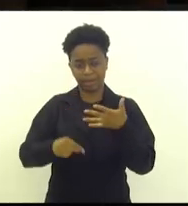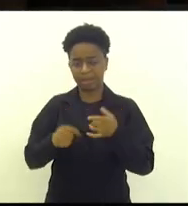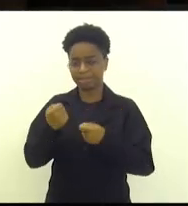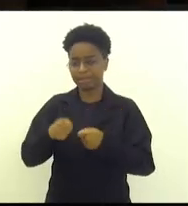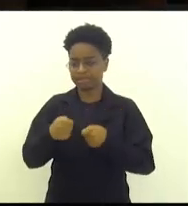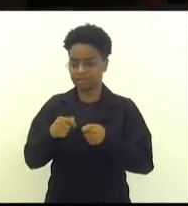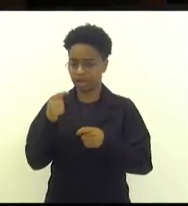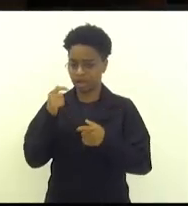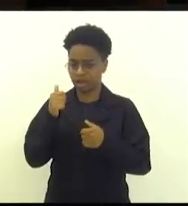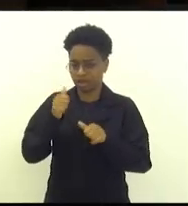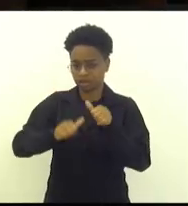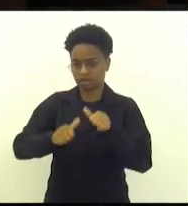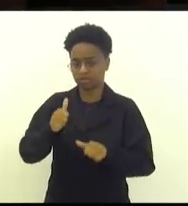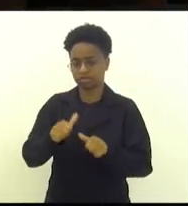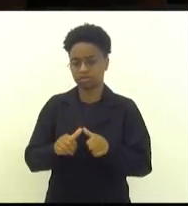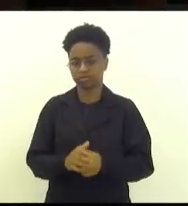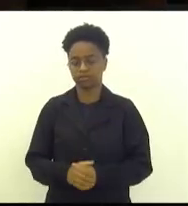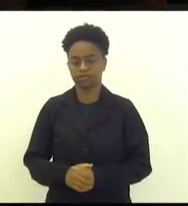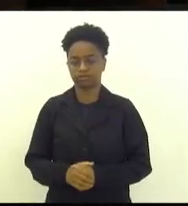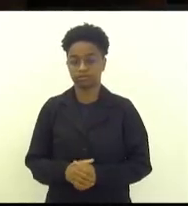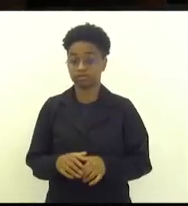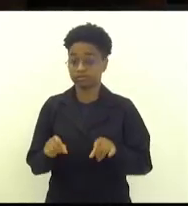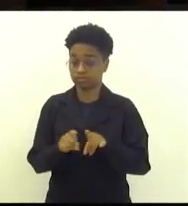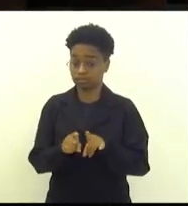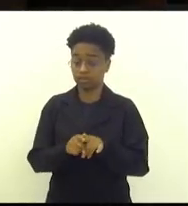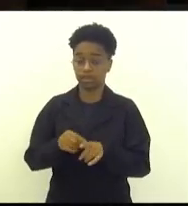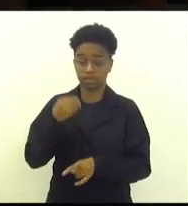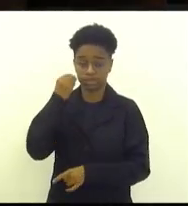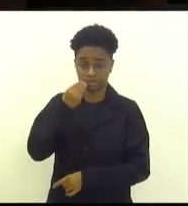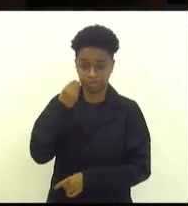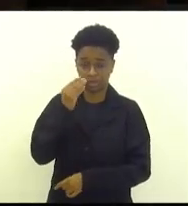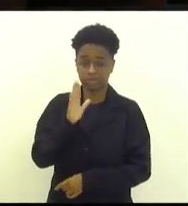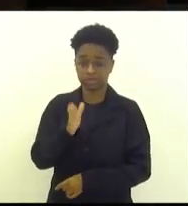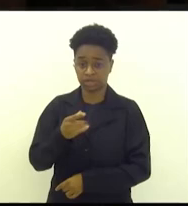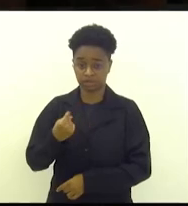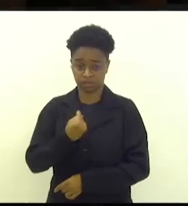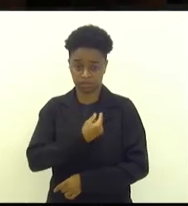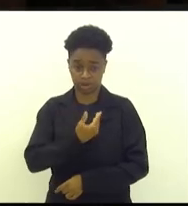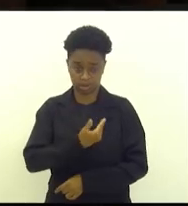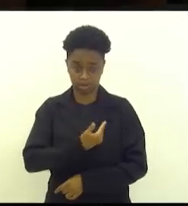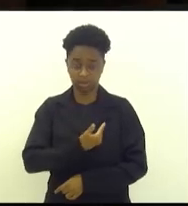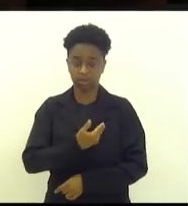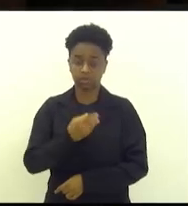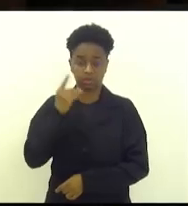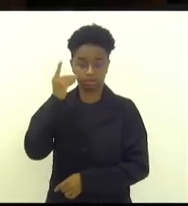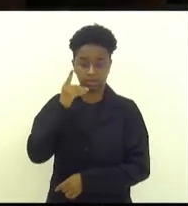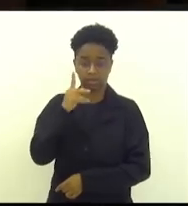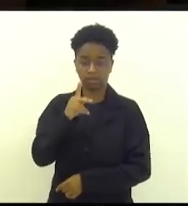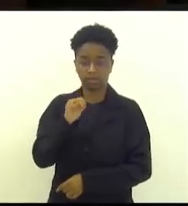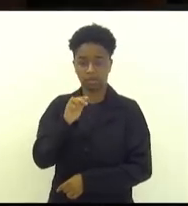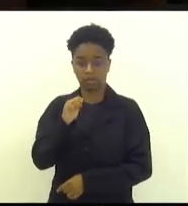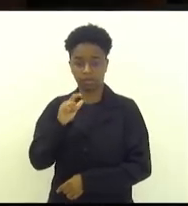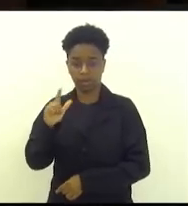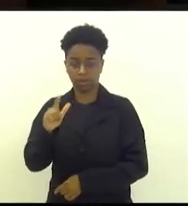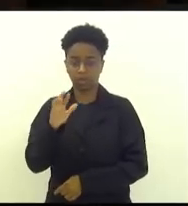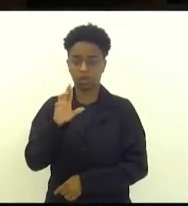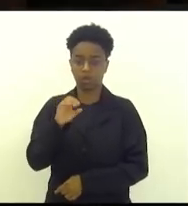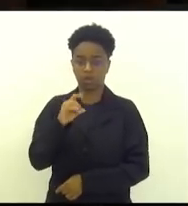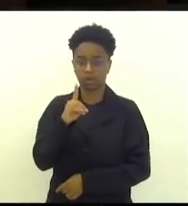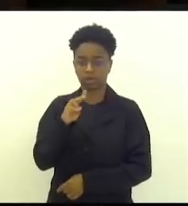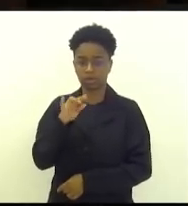tratado. Vivenciamos aqui, e nossos colegas, deputado Poubel, Rodrigo Amorim e Alain Lopes,